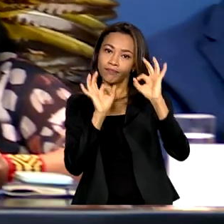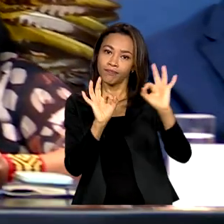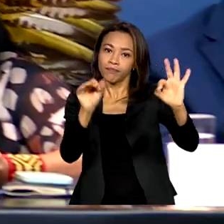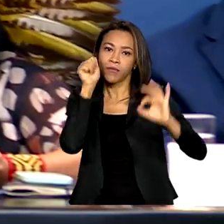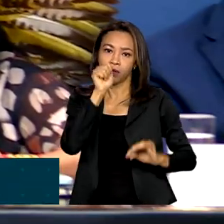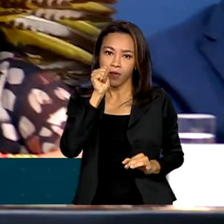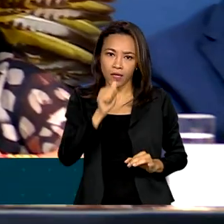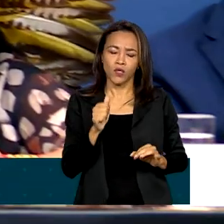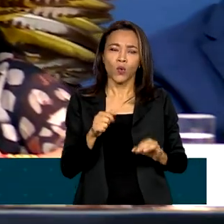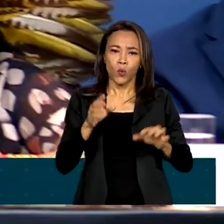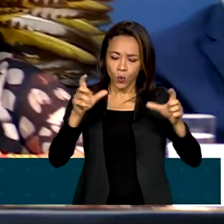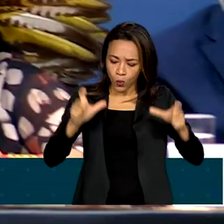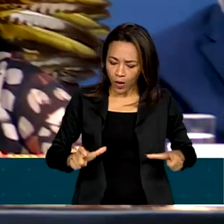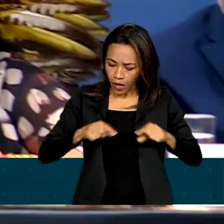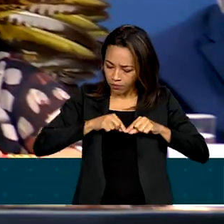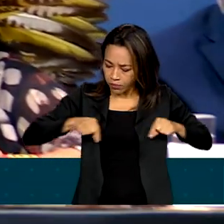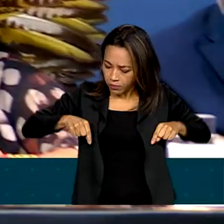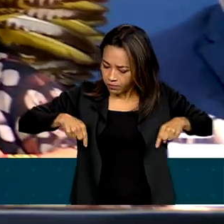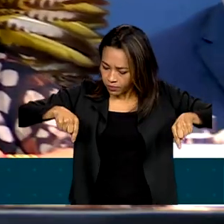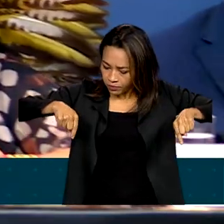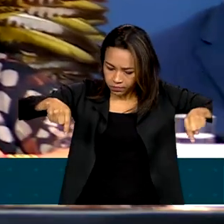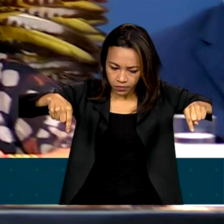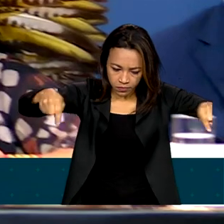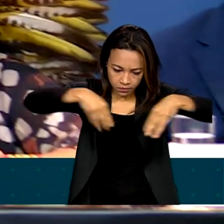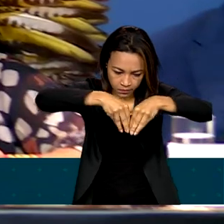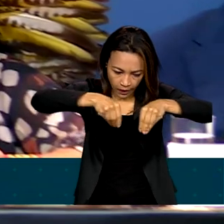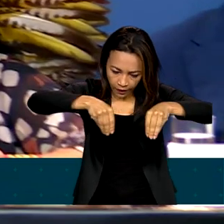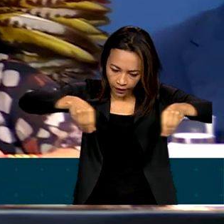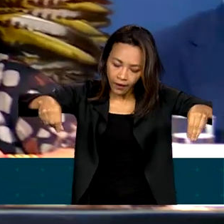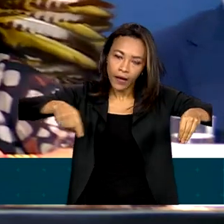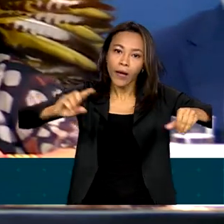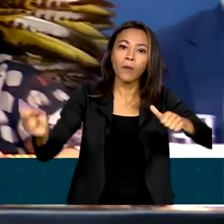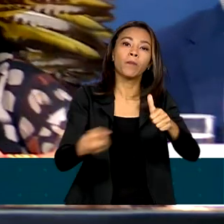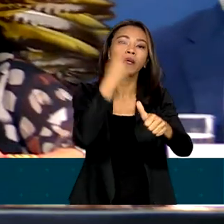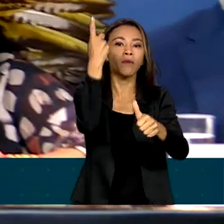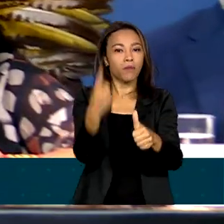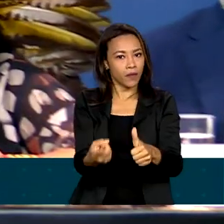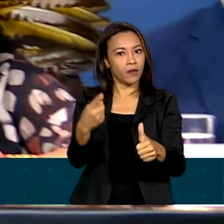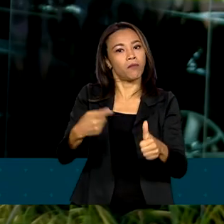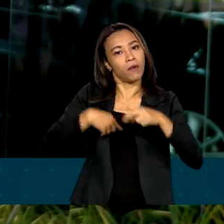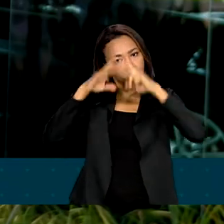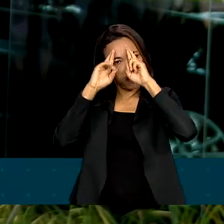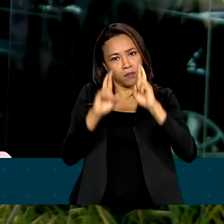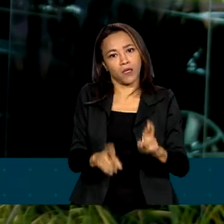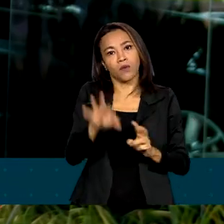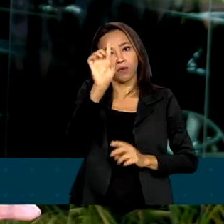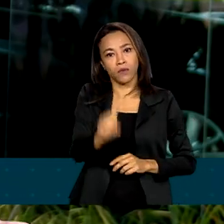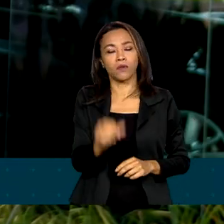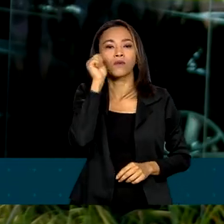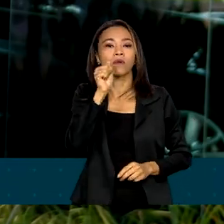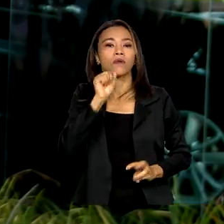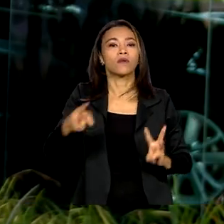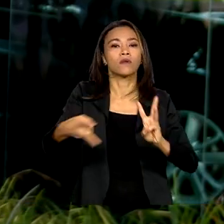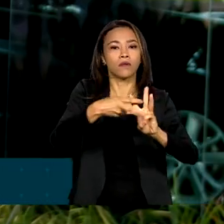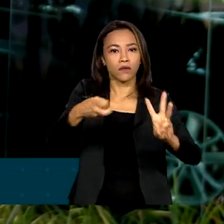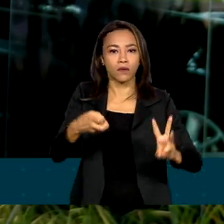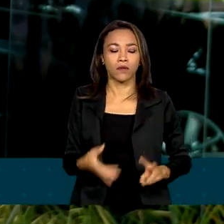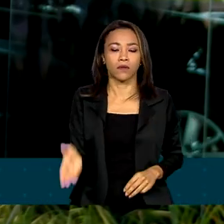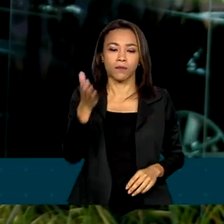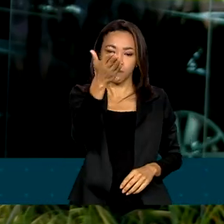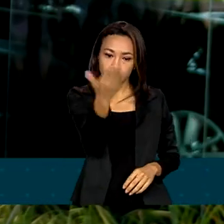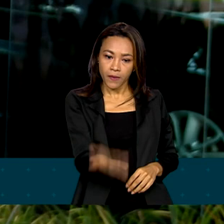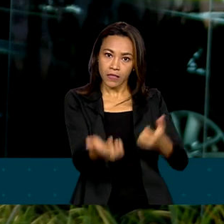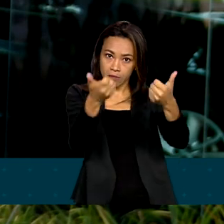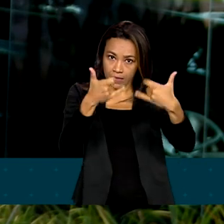protegido é o primeiro passo para a proteção dos direitos das mulheres indígenas. No evento, o ministro da Fazenda,